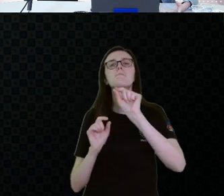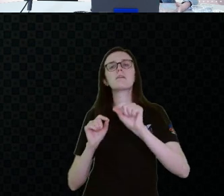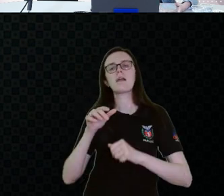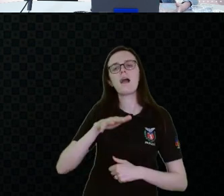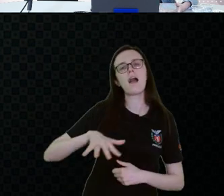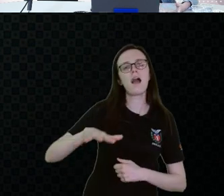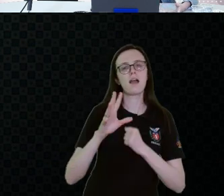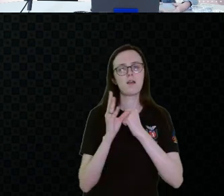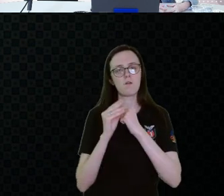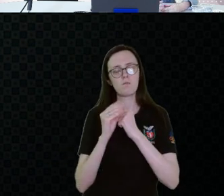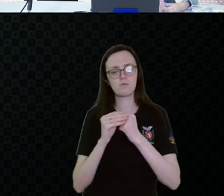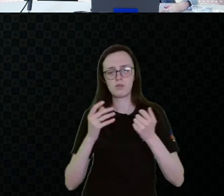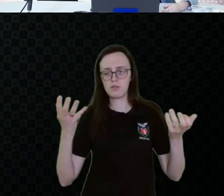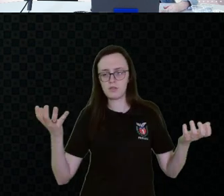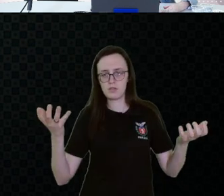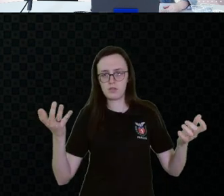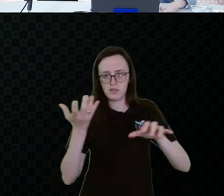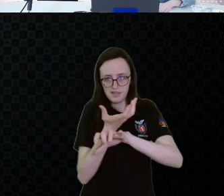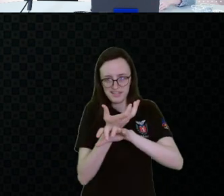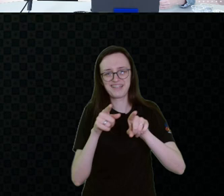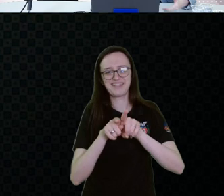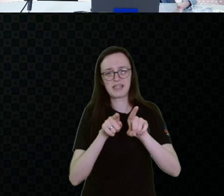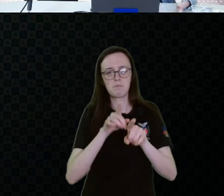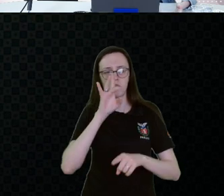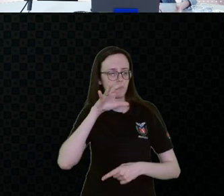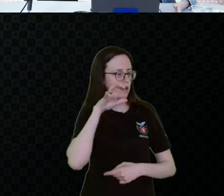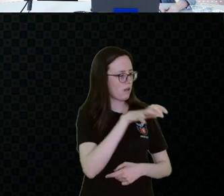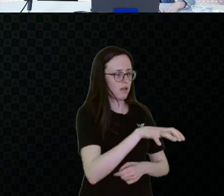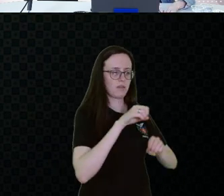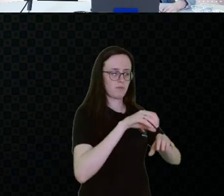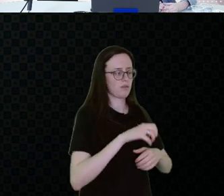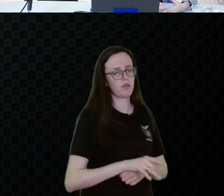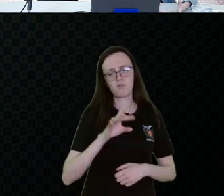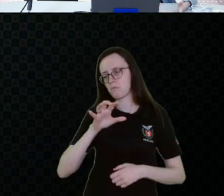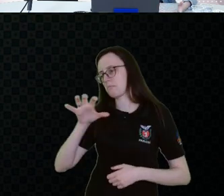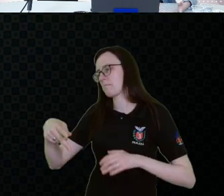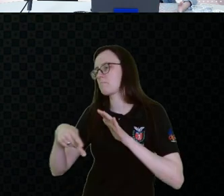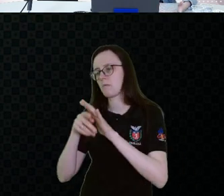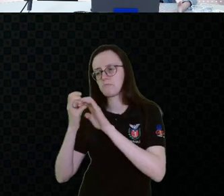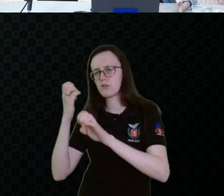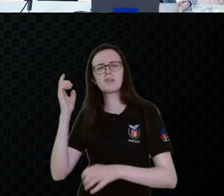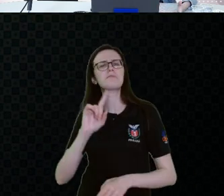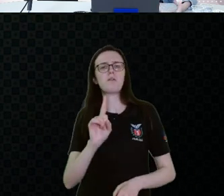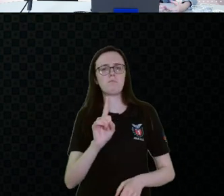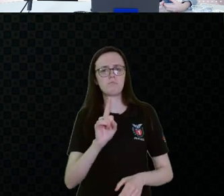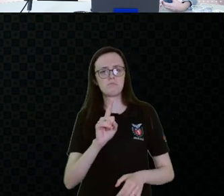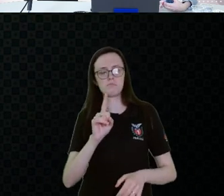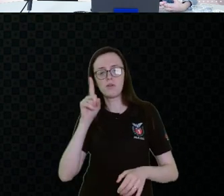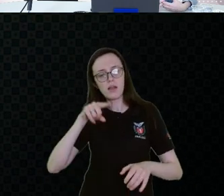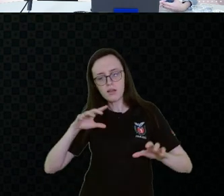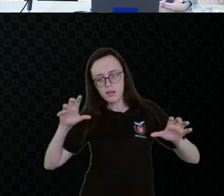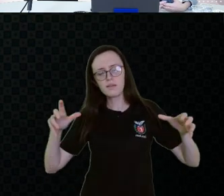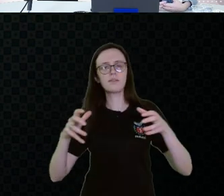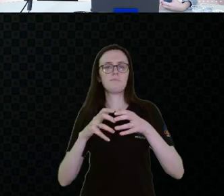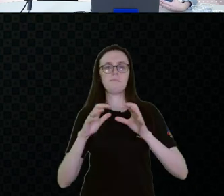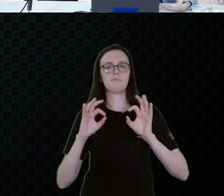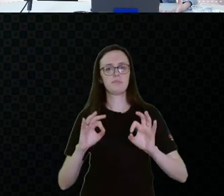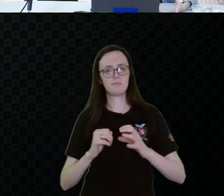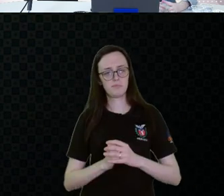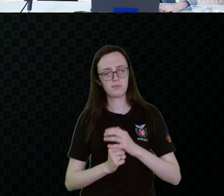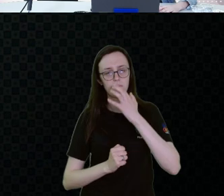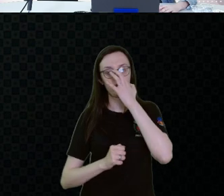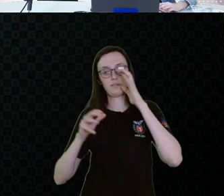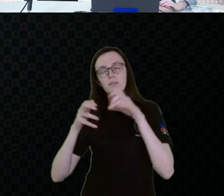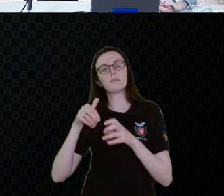ela é interdisciplinar, então ela não é da terapêutica passional, ela não é do engenheiro. É uma equipe, o que seria mais